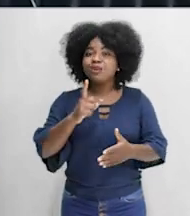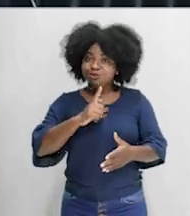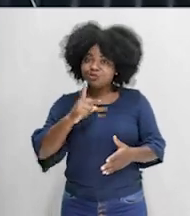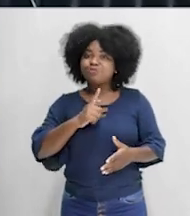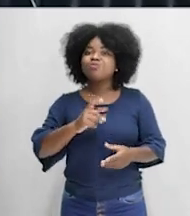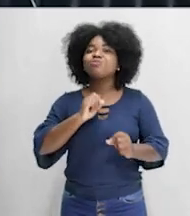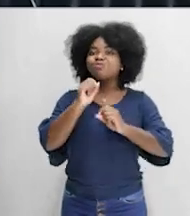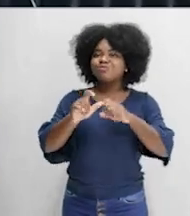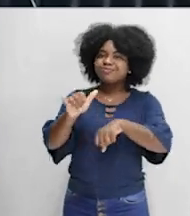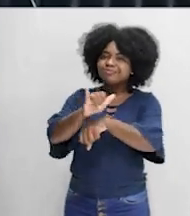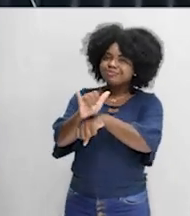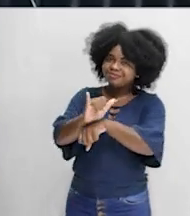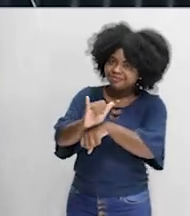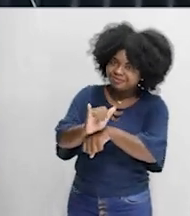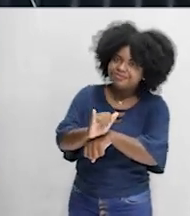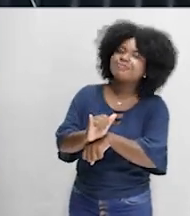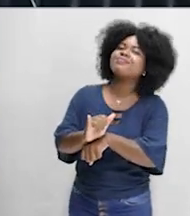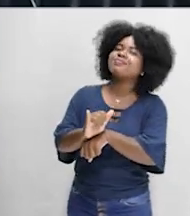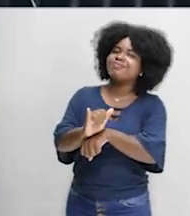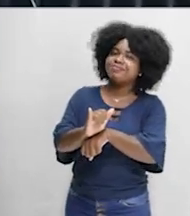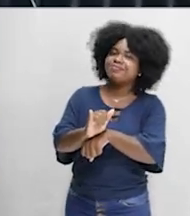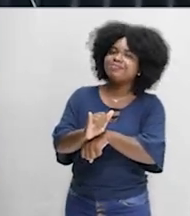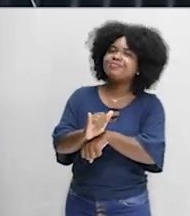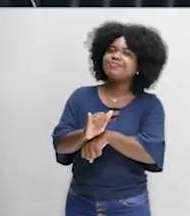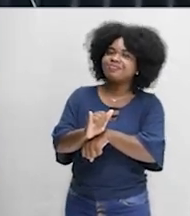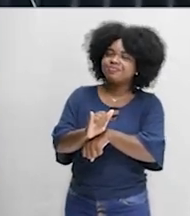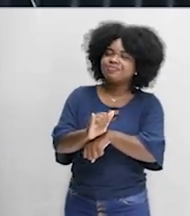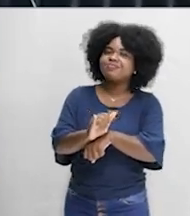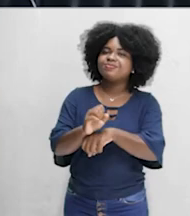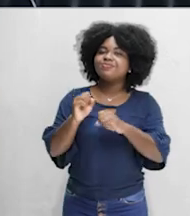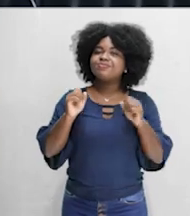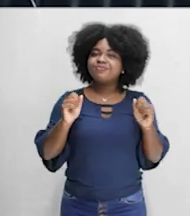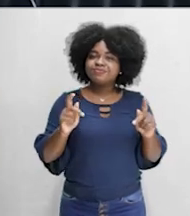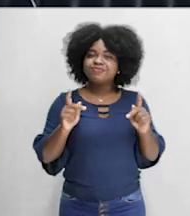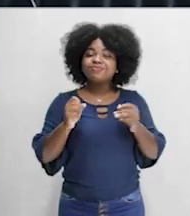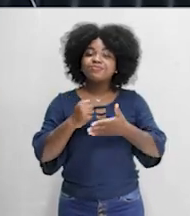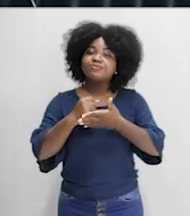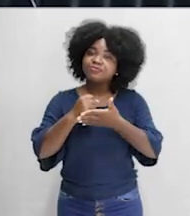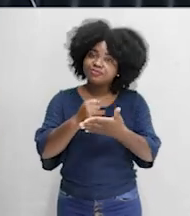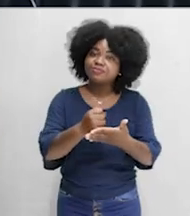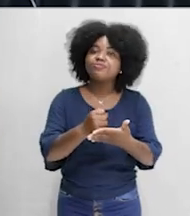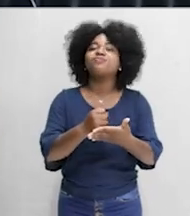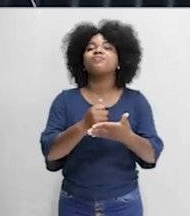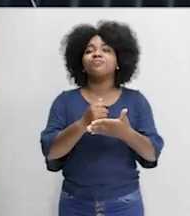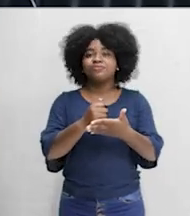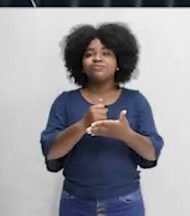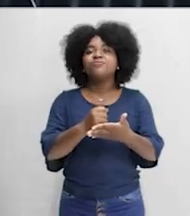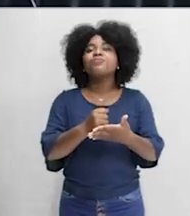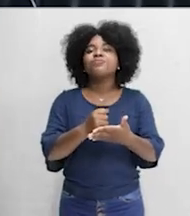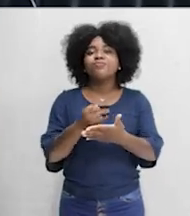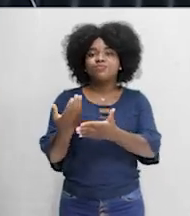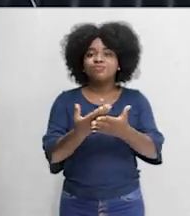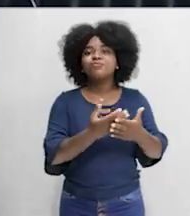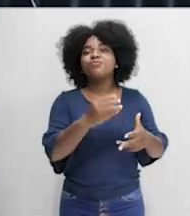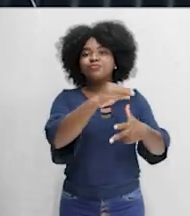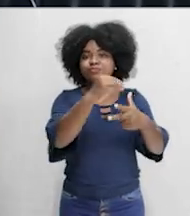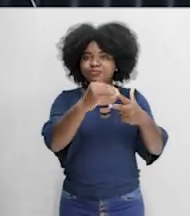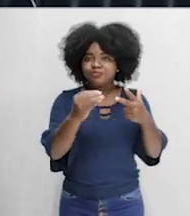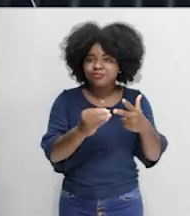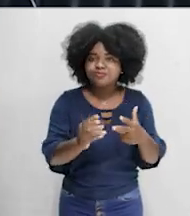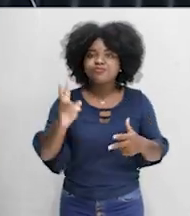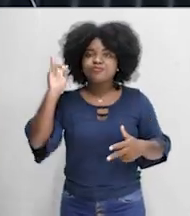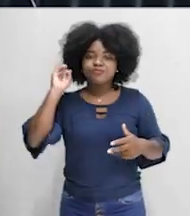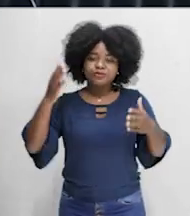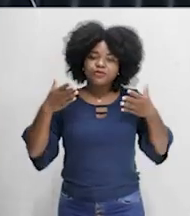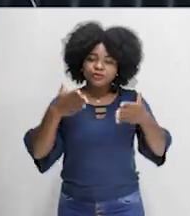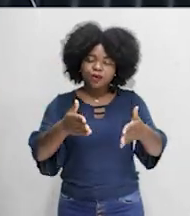te esperando, galera, tá certo? Eu e toda essa equipe aqui para batalhar, para te ajudar nesse teu sonho, nesse teu objetivo, que também é